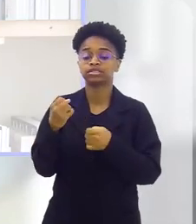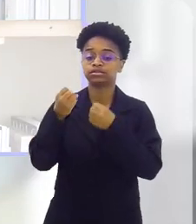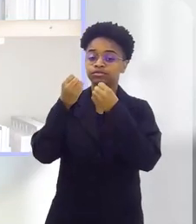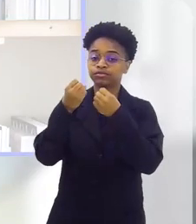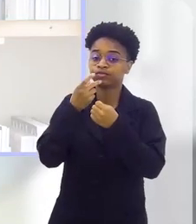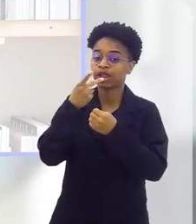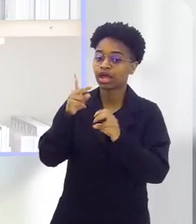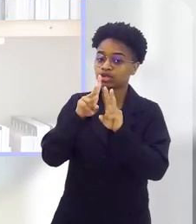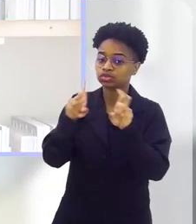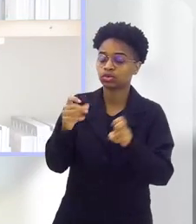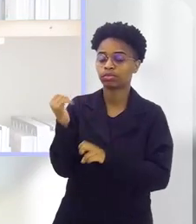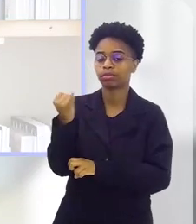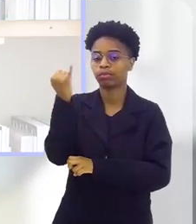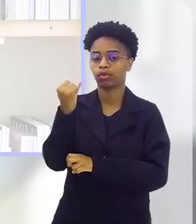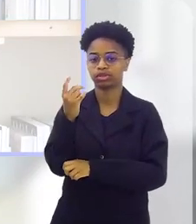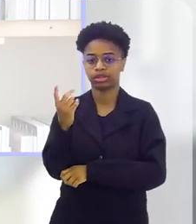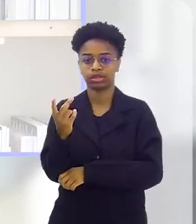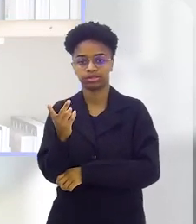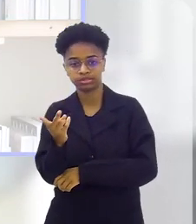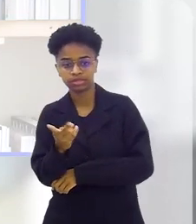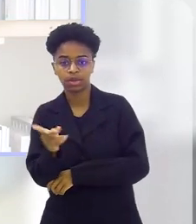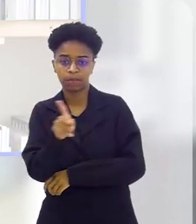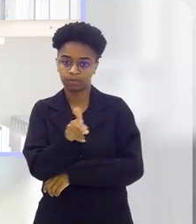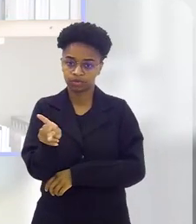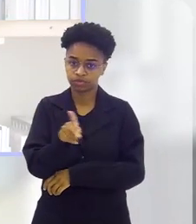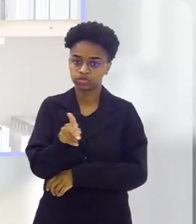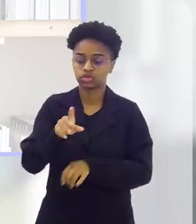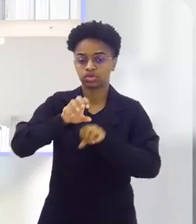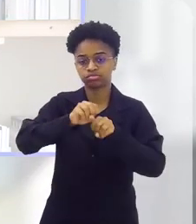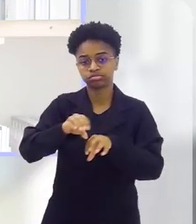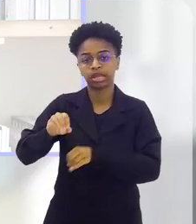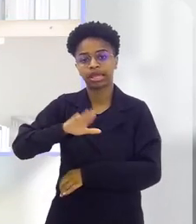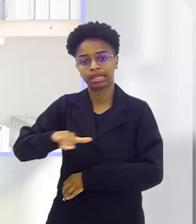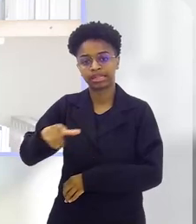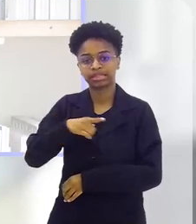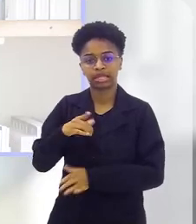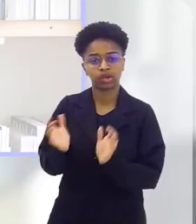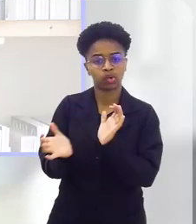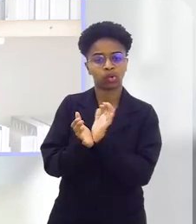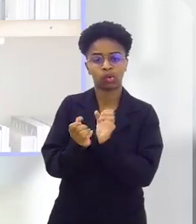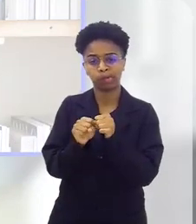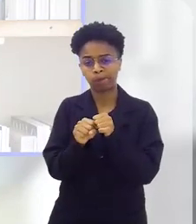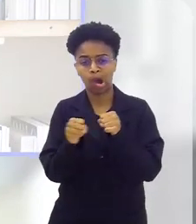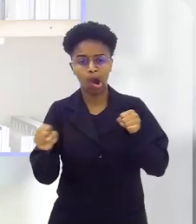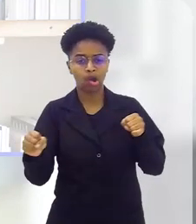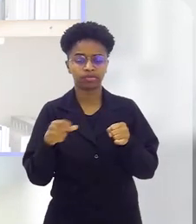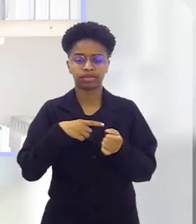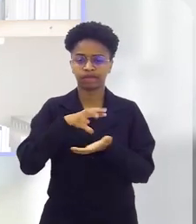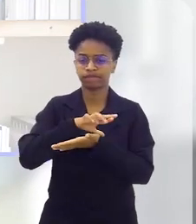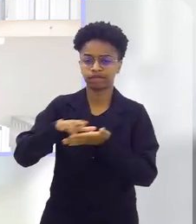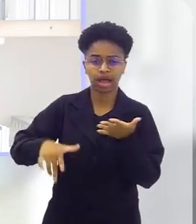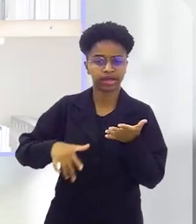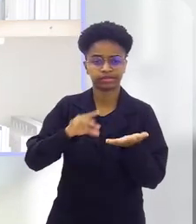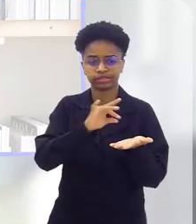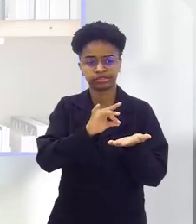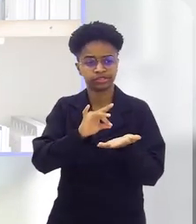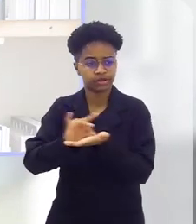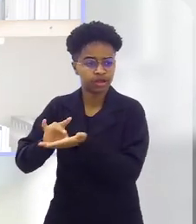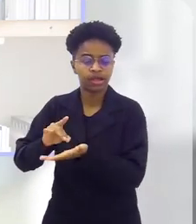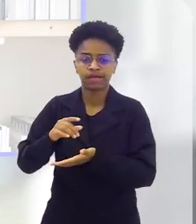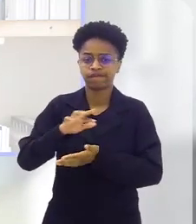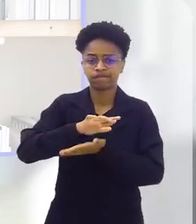o papel e a importância delas, né, na educação dessas crianças que pegam turmas aí grandes, né, são várias